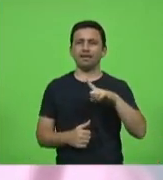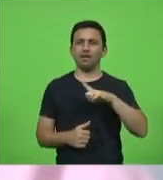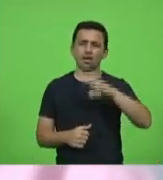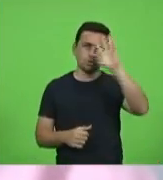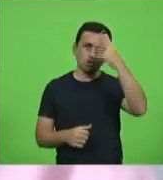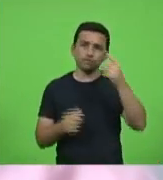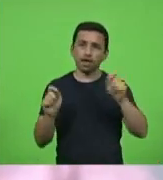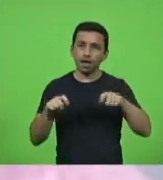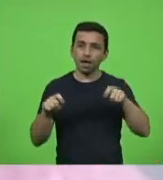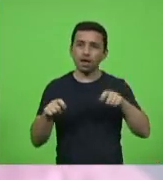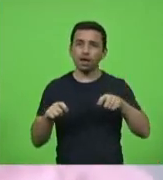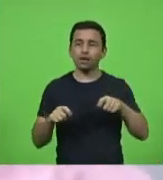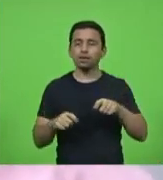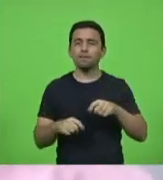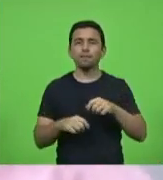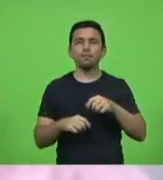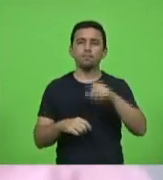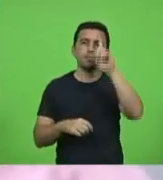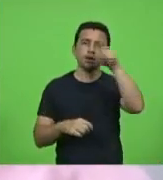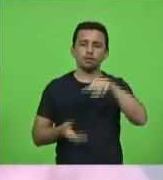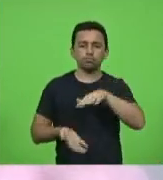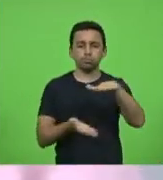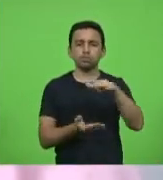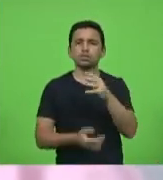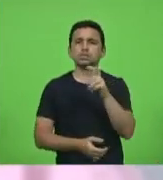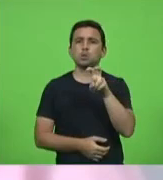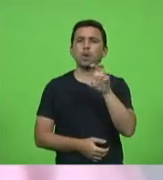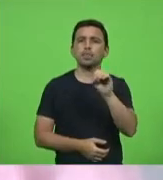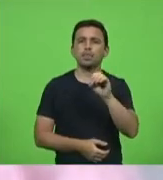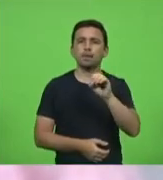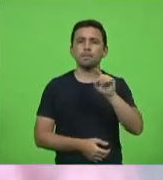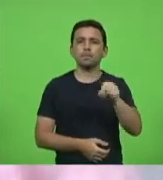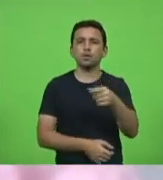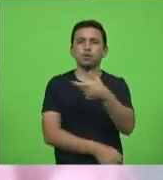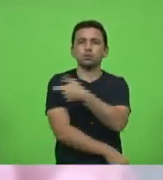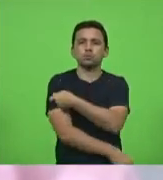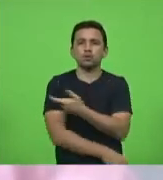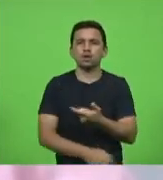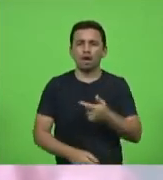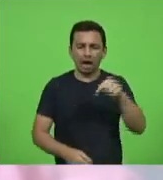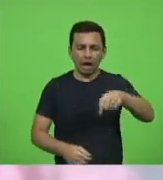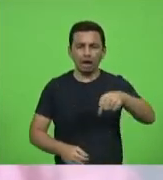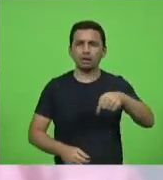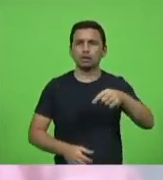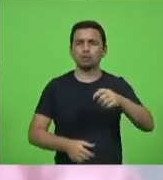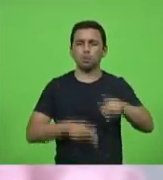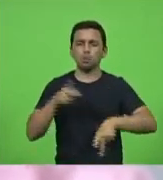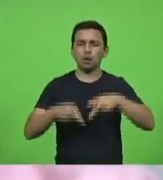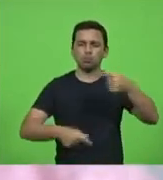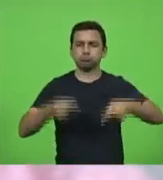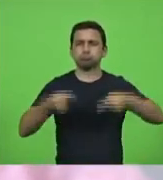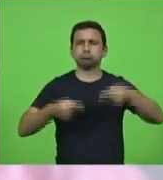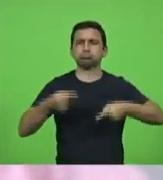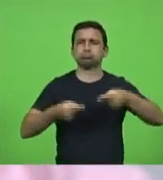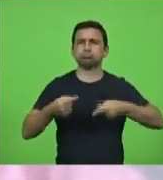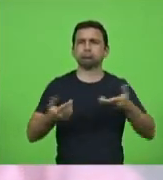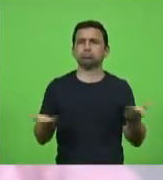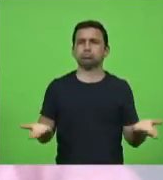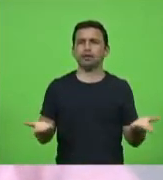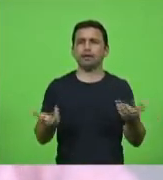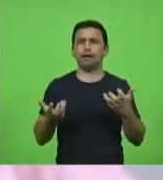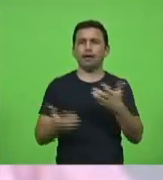50 mil vacinas, 40 mil para o povo aqui ficar brigando, porque tem que vacinar o